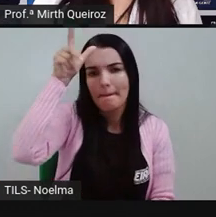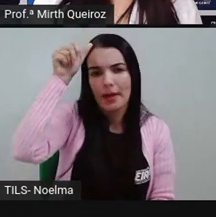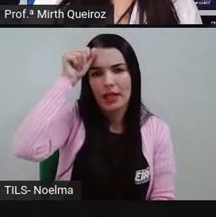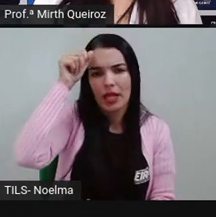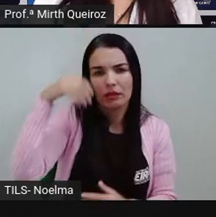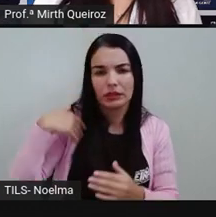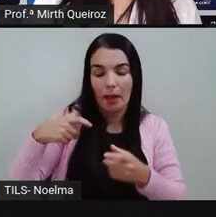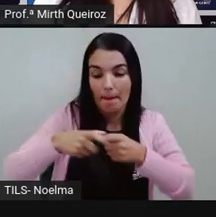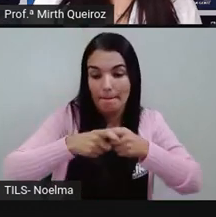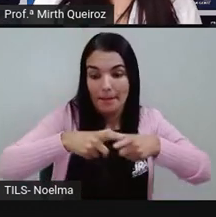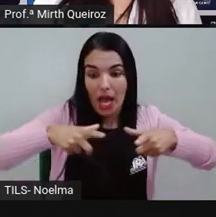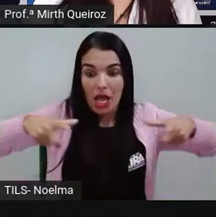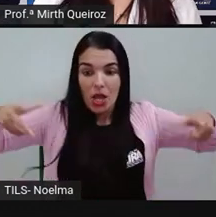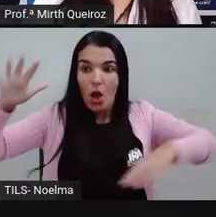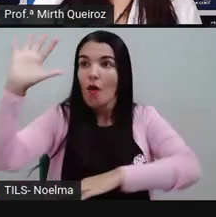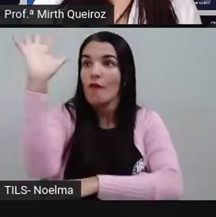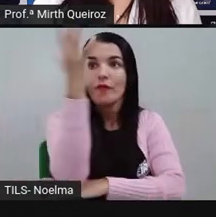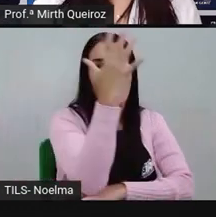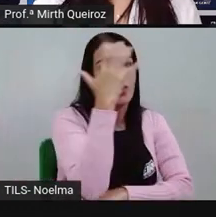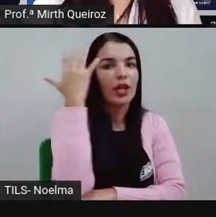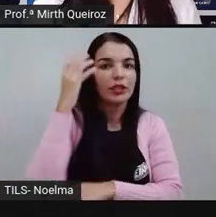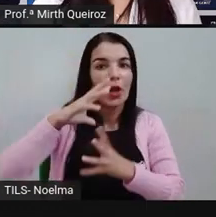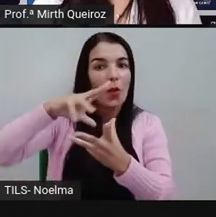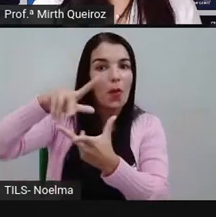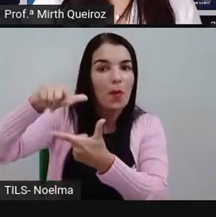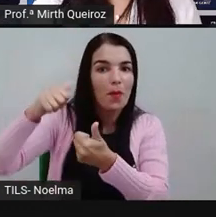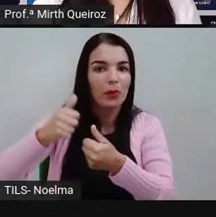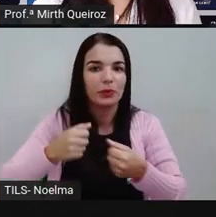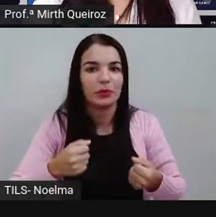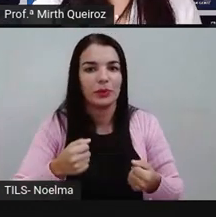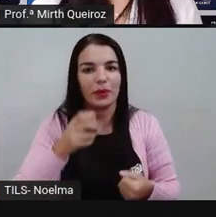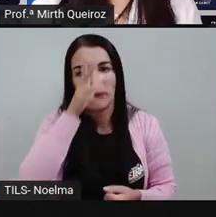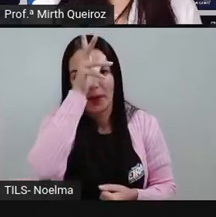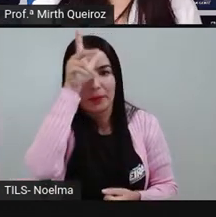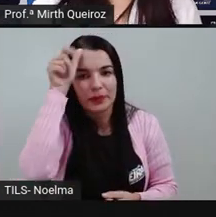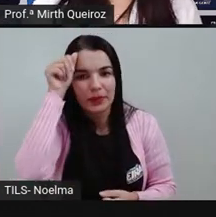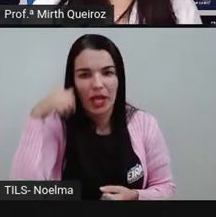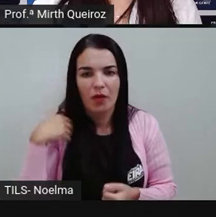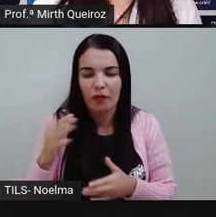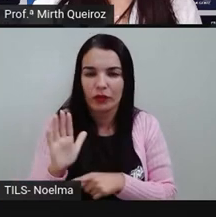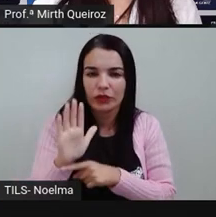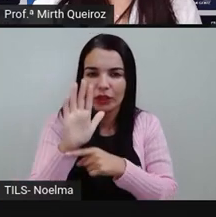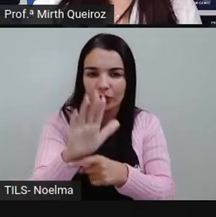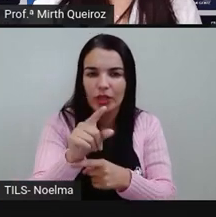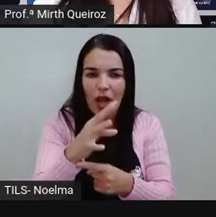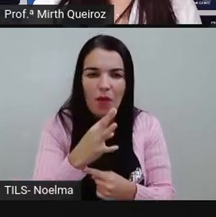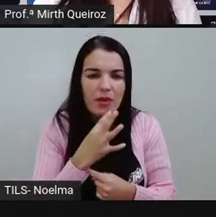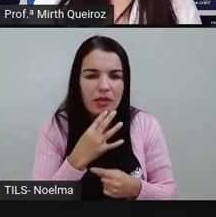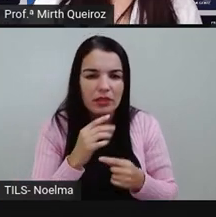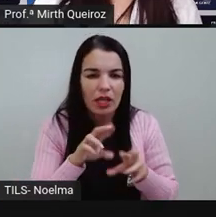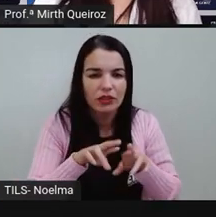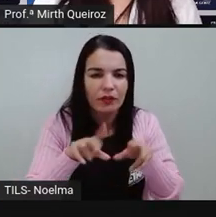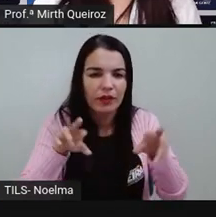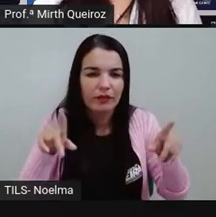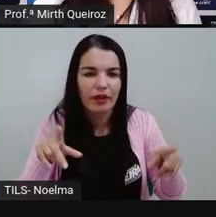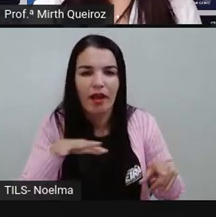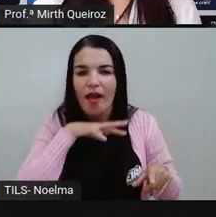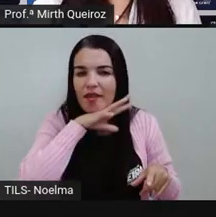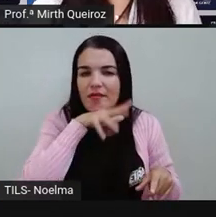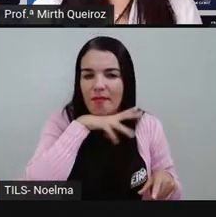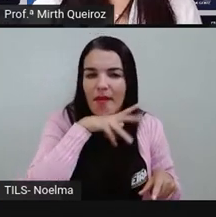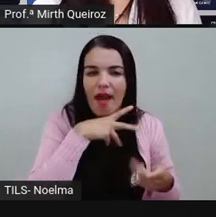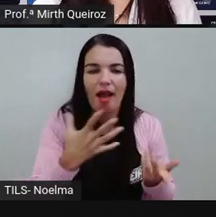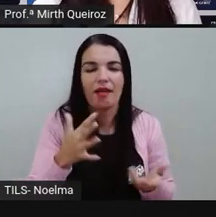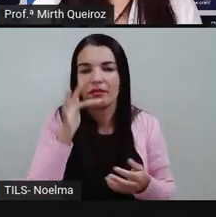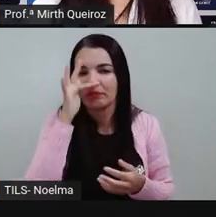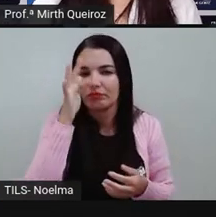na maior floresta tropical do mundo, a Amazônia. Eu vou te ajudar a conhecer a diversidade de fauna,